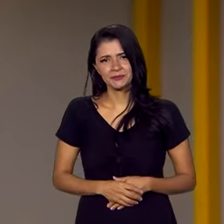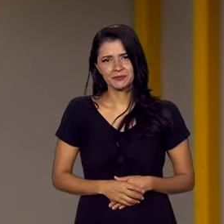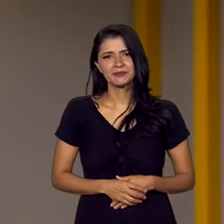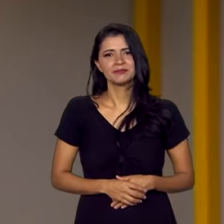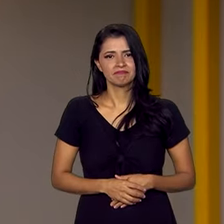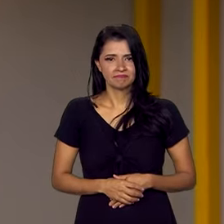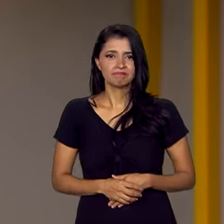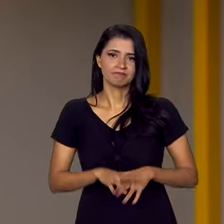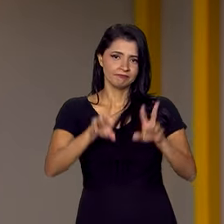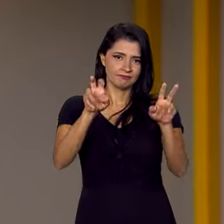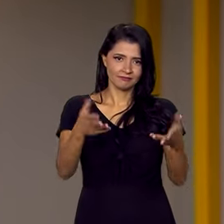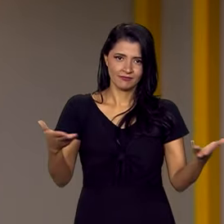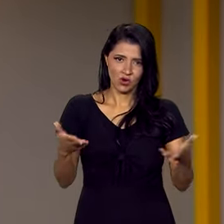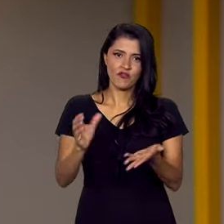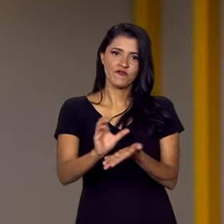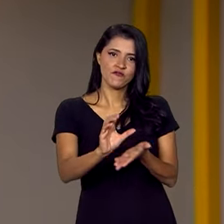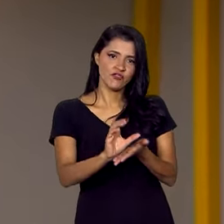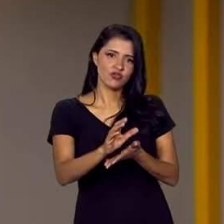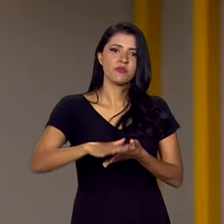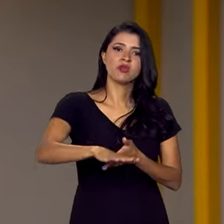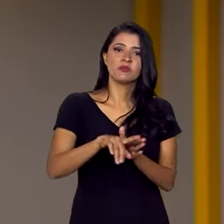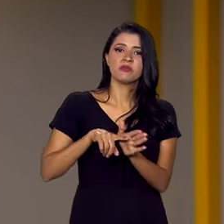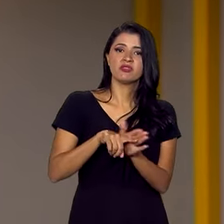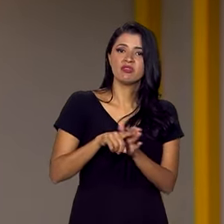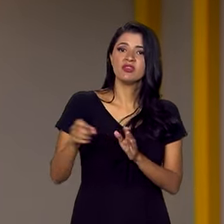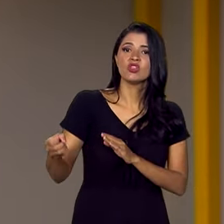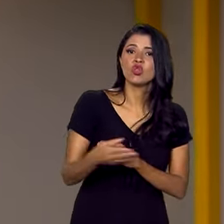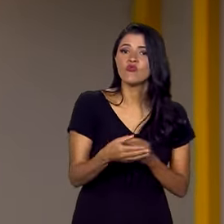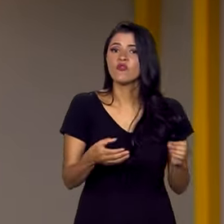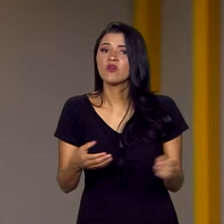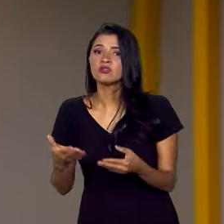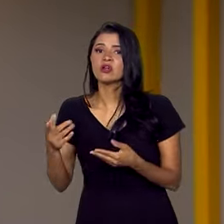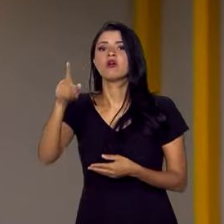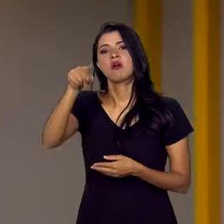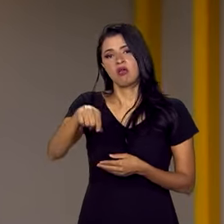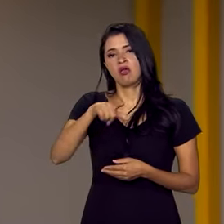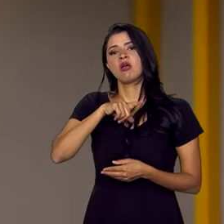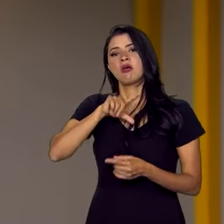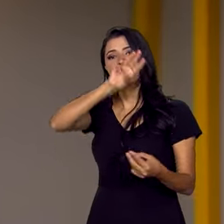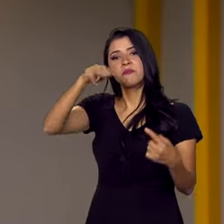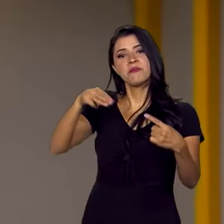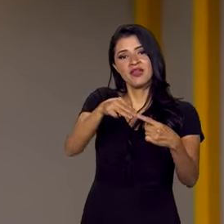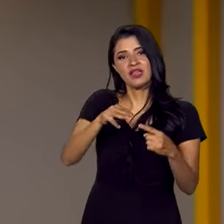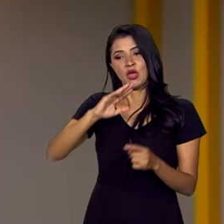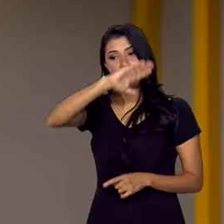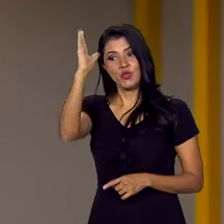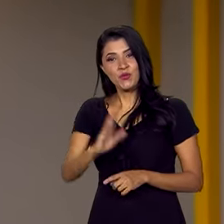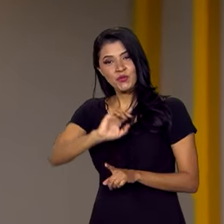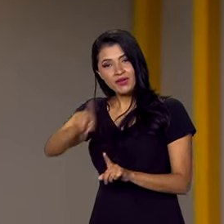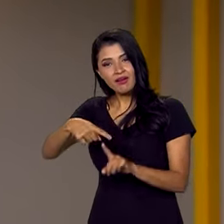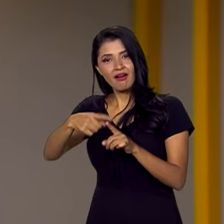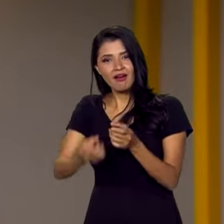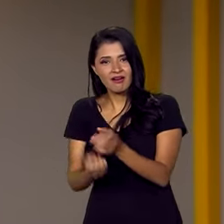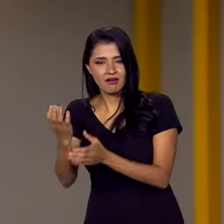Vamos falar de investimento em pesquisa e inovação? Esta é uma das metas do Brasil mais produtivo, que quer